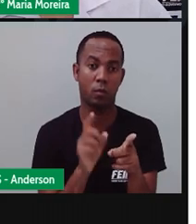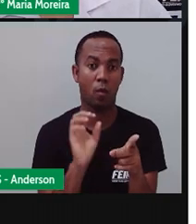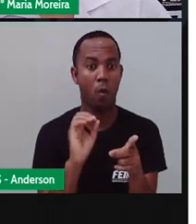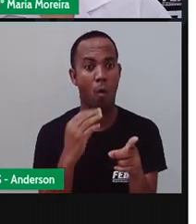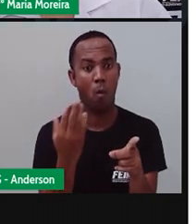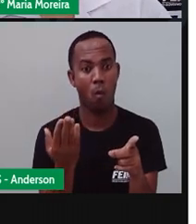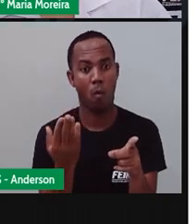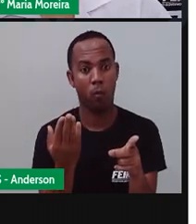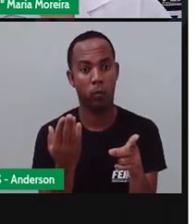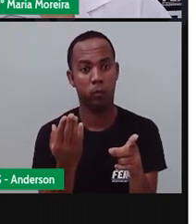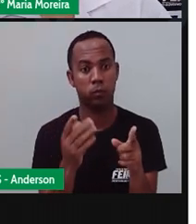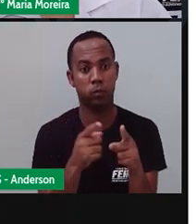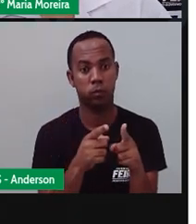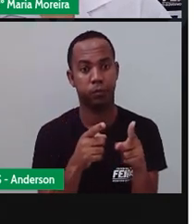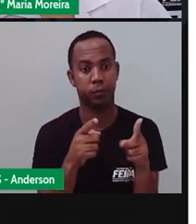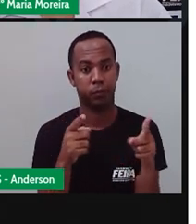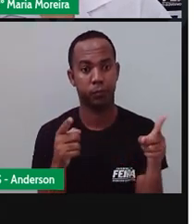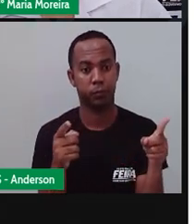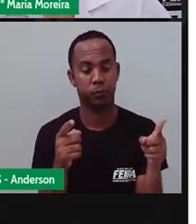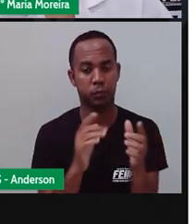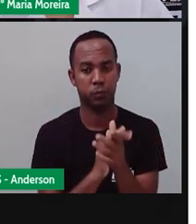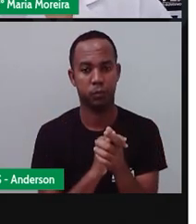aumenta.